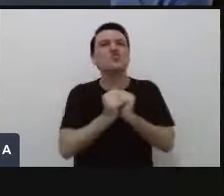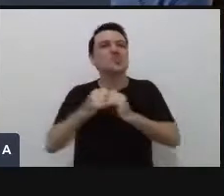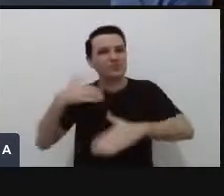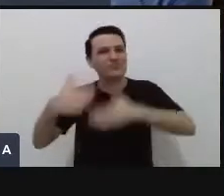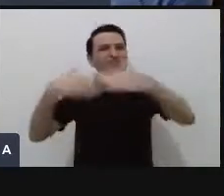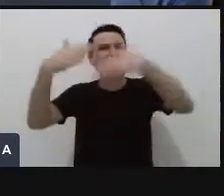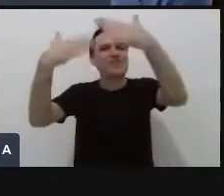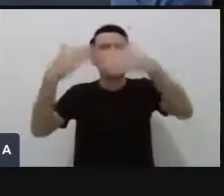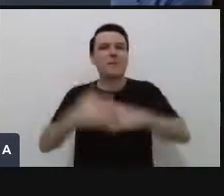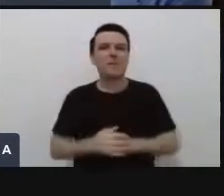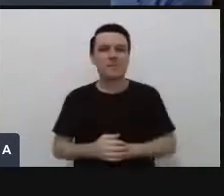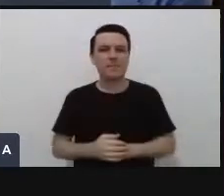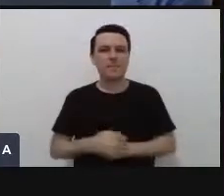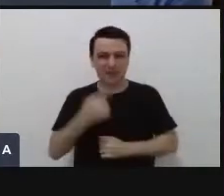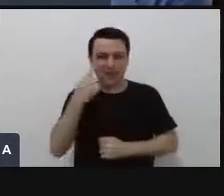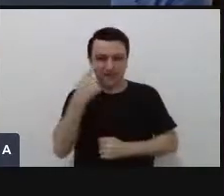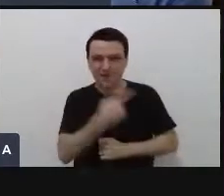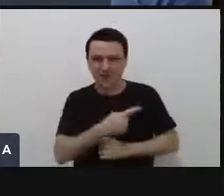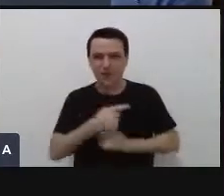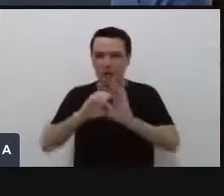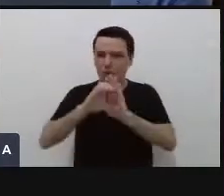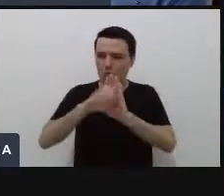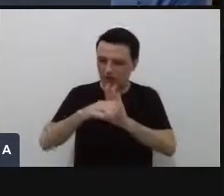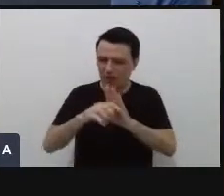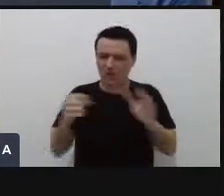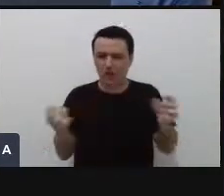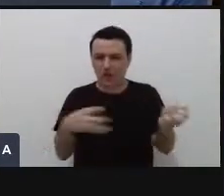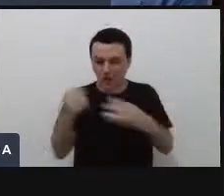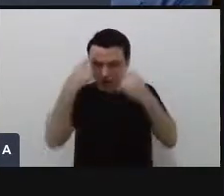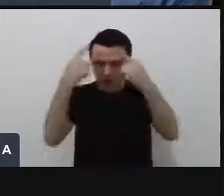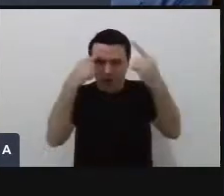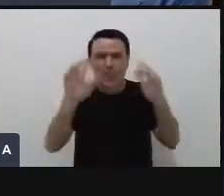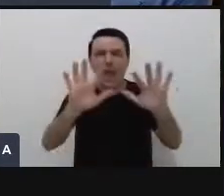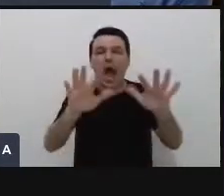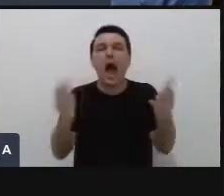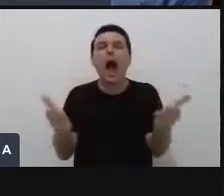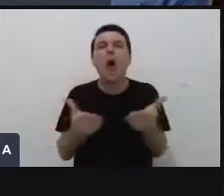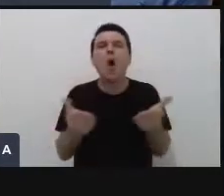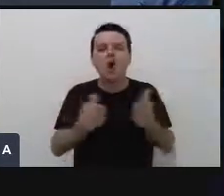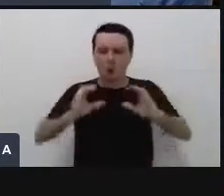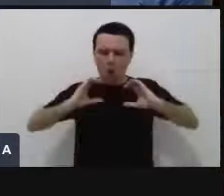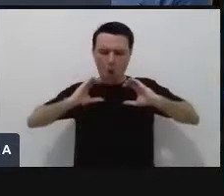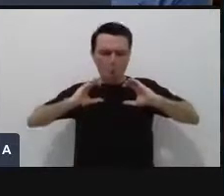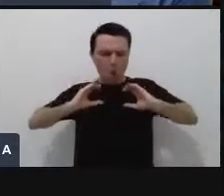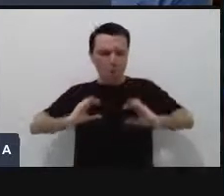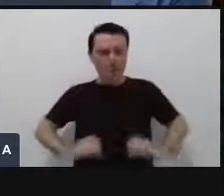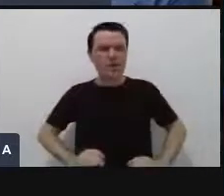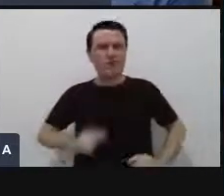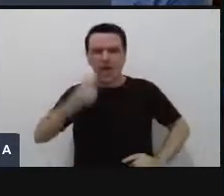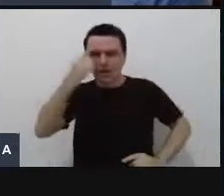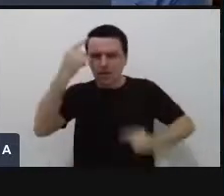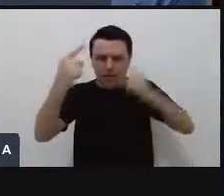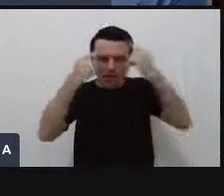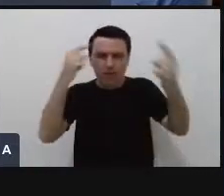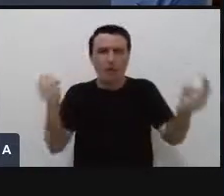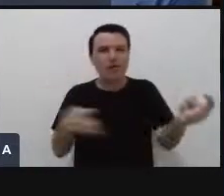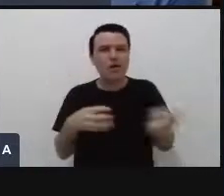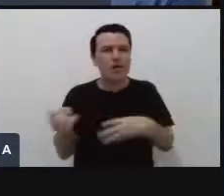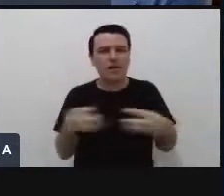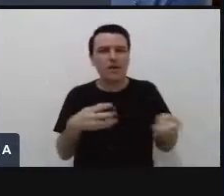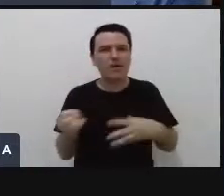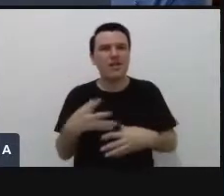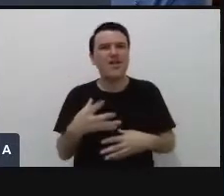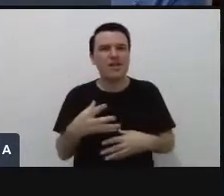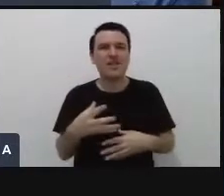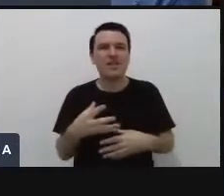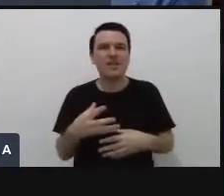Bom, vimos o conceito de inovação e o comportamento inovador. Aqui a ideia é simplificar um conceito, o que é muito difícil porque